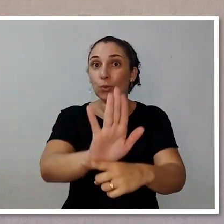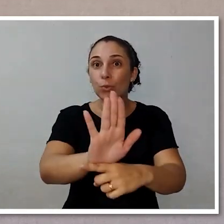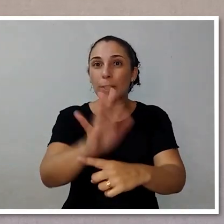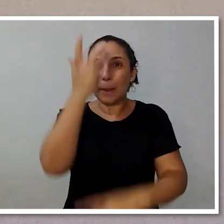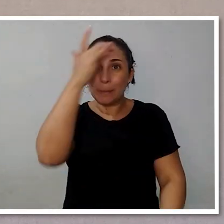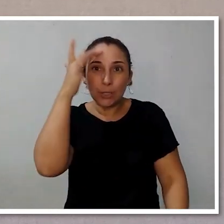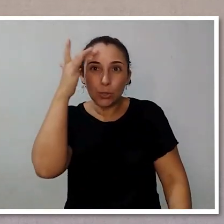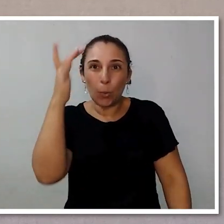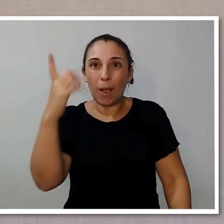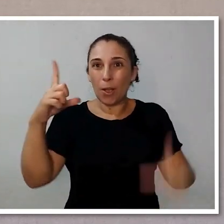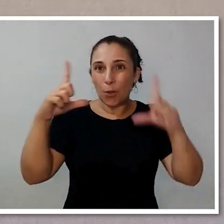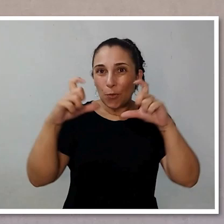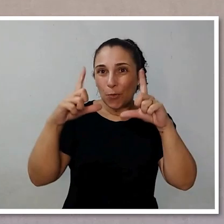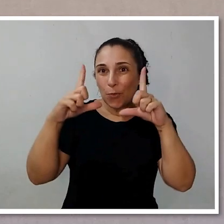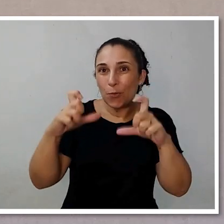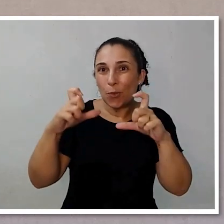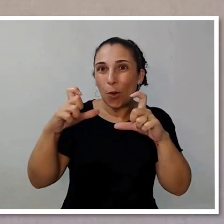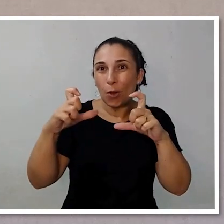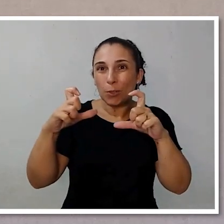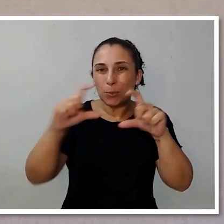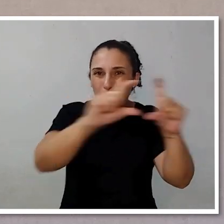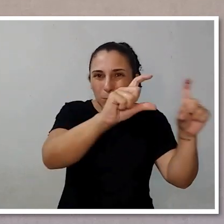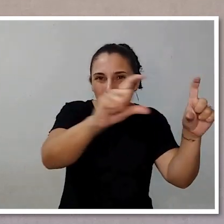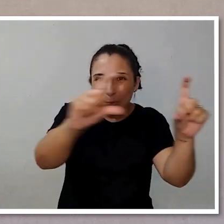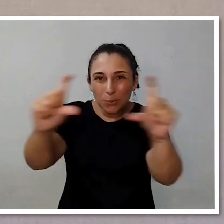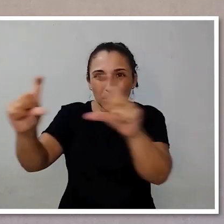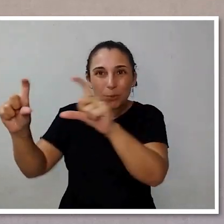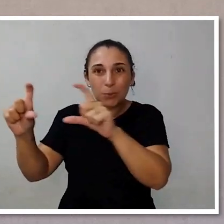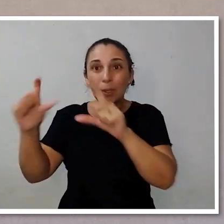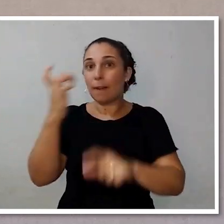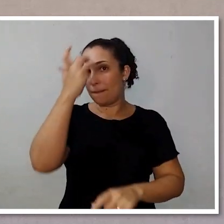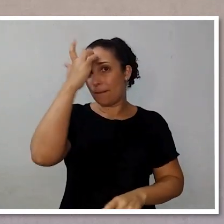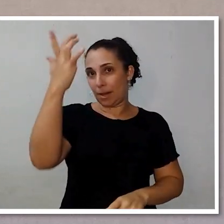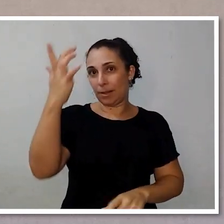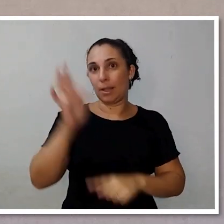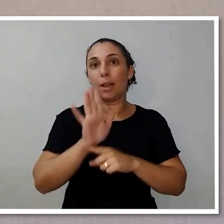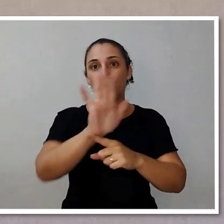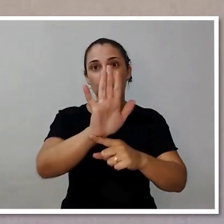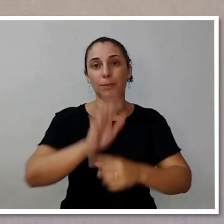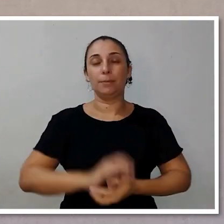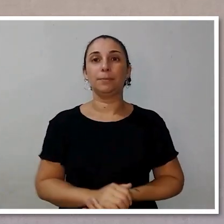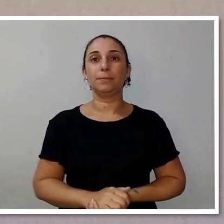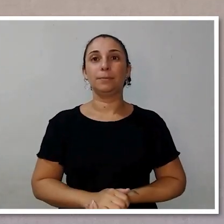ajuda bastante para quem faz fotografia, principalmente fotografia panorâmica.